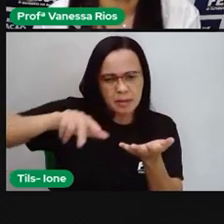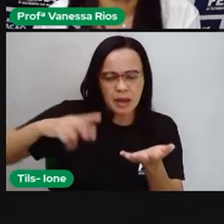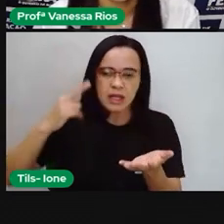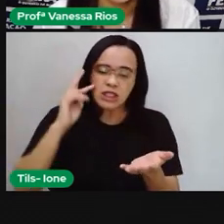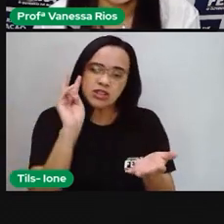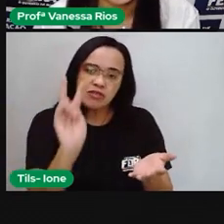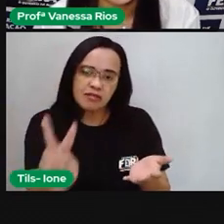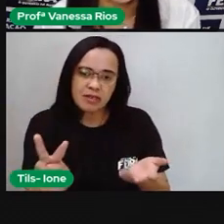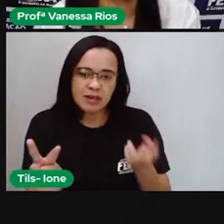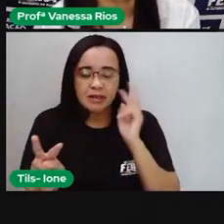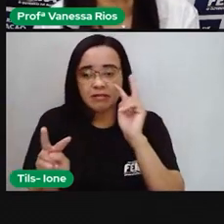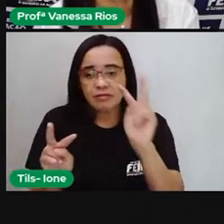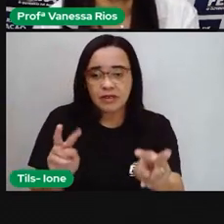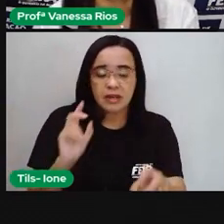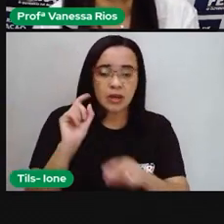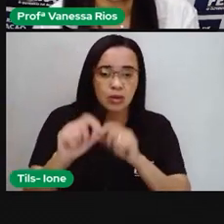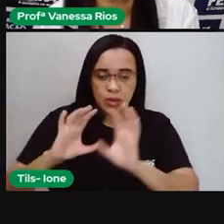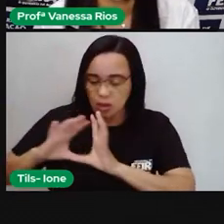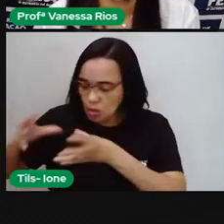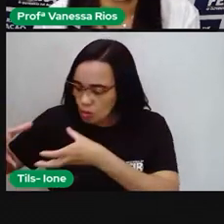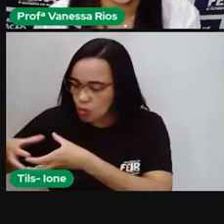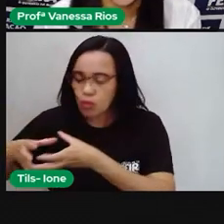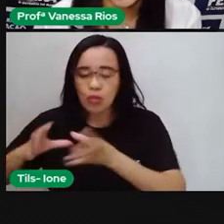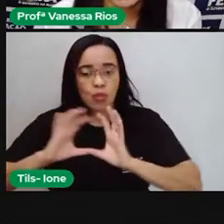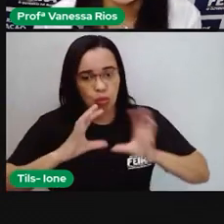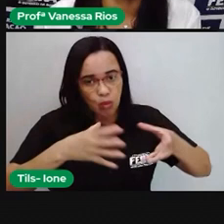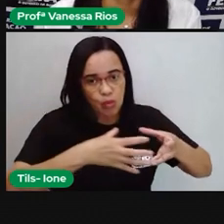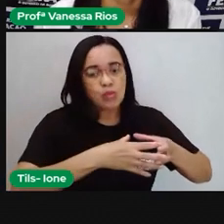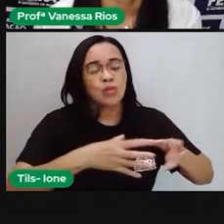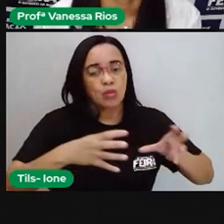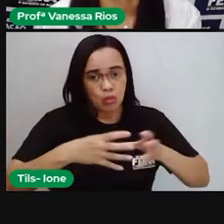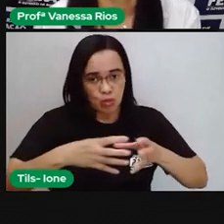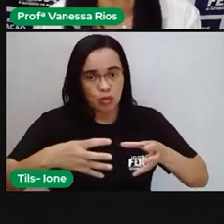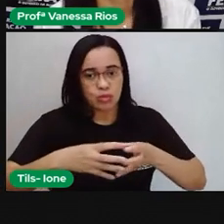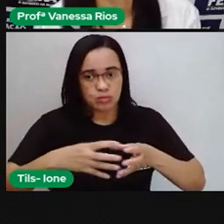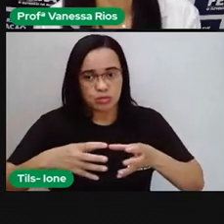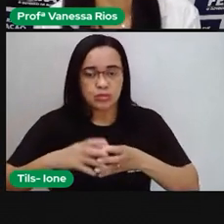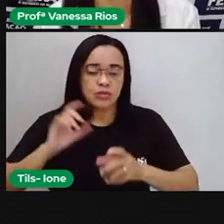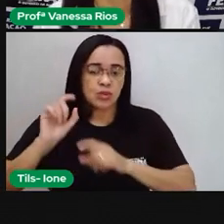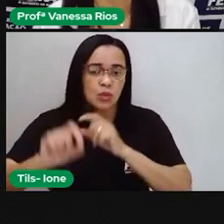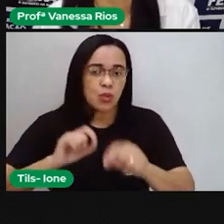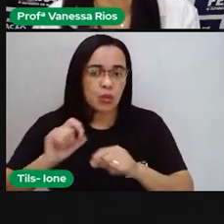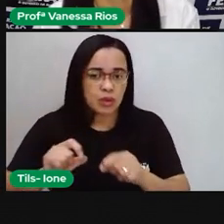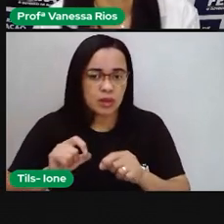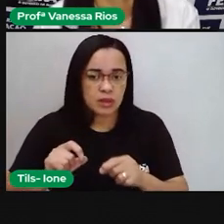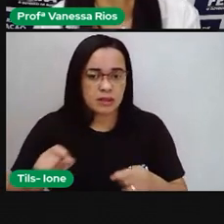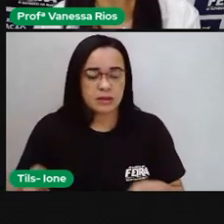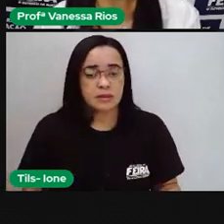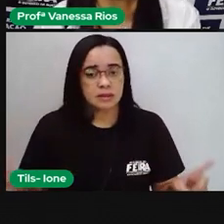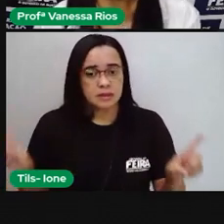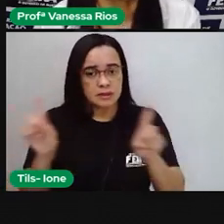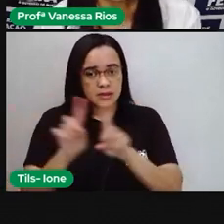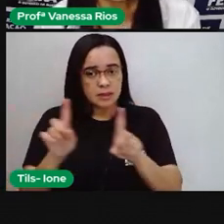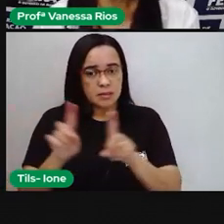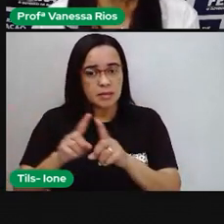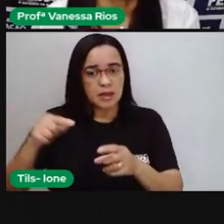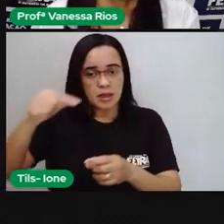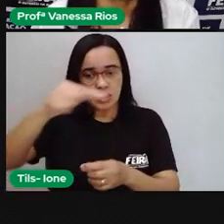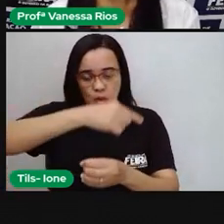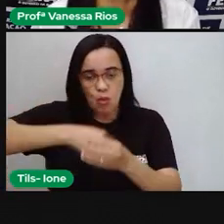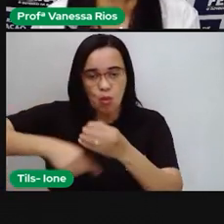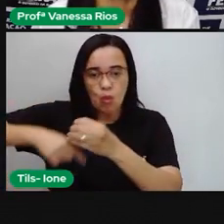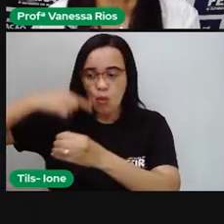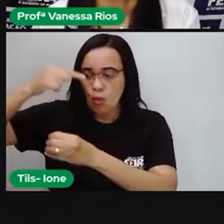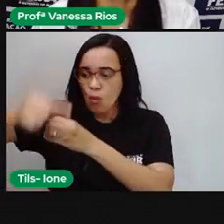presente em nossa comunidade, nossa realidade mais próxima, mas também presente aí na realidade ao redor do mundo.